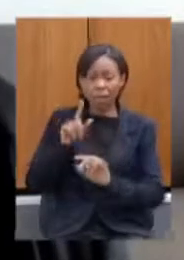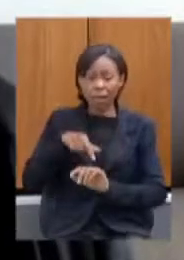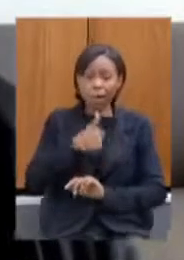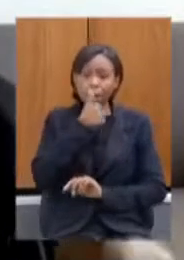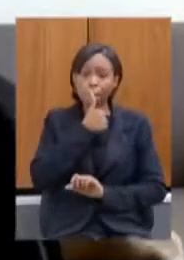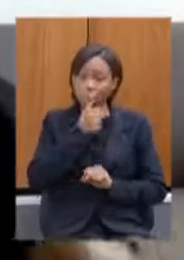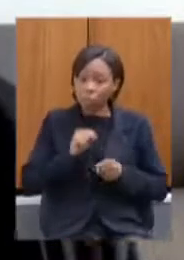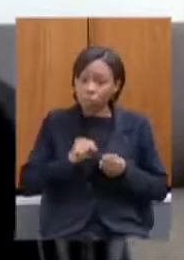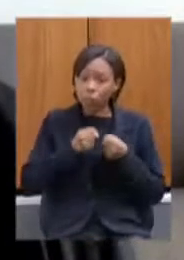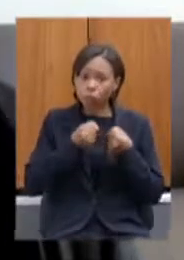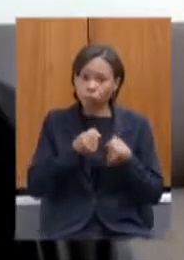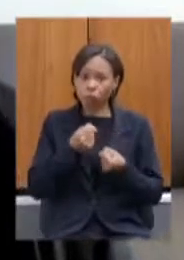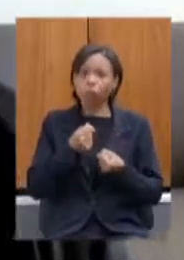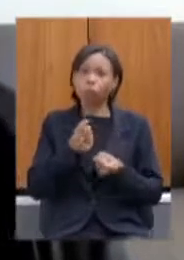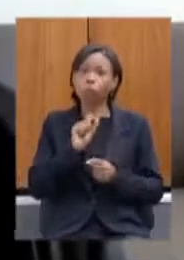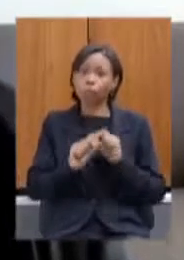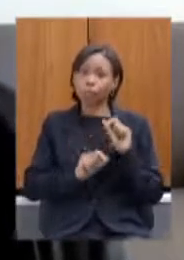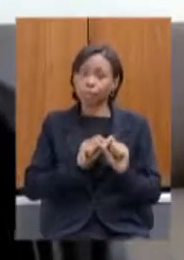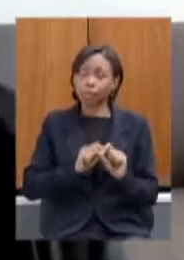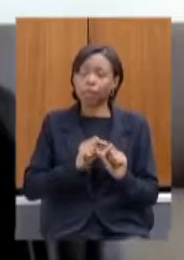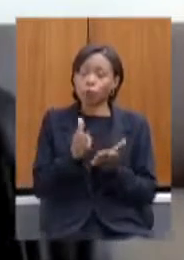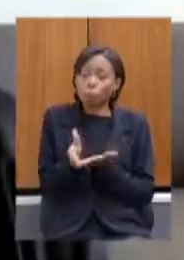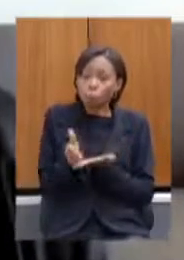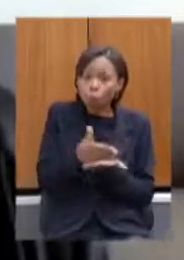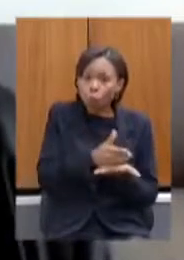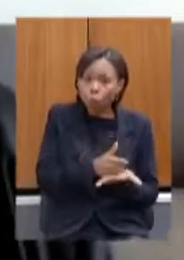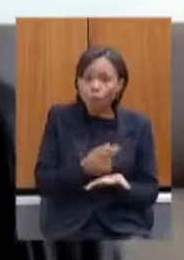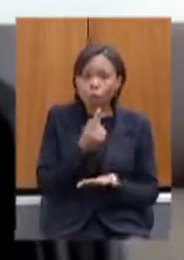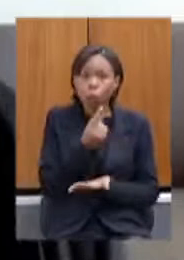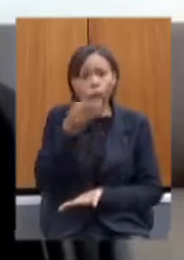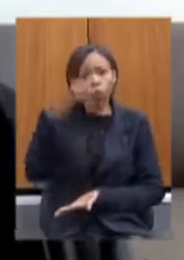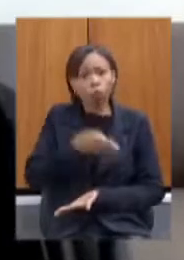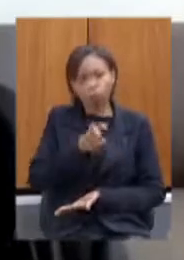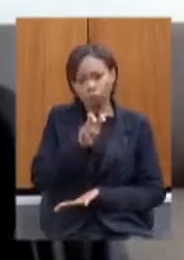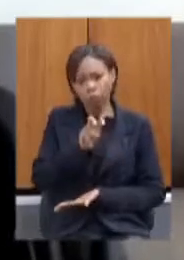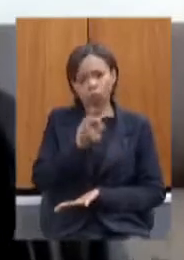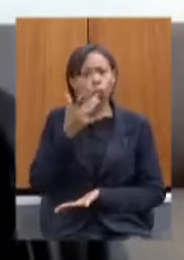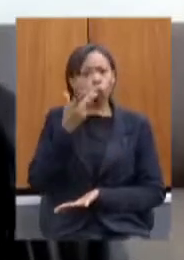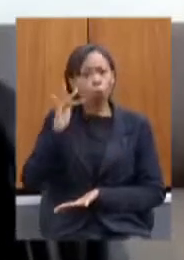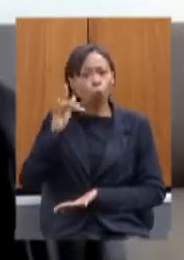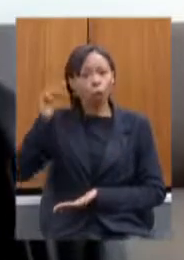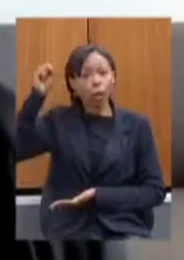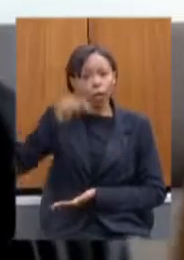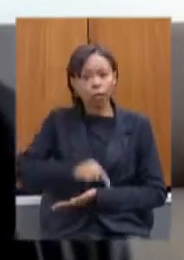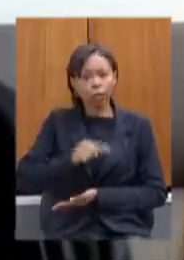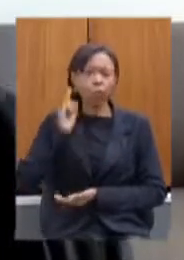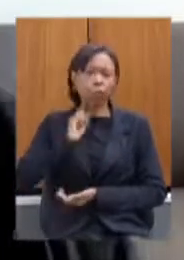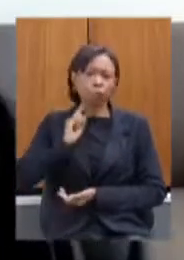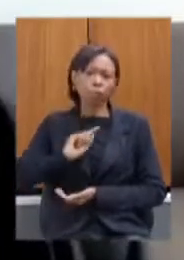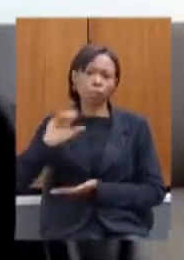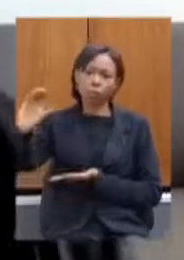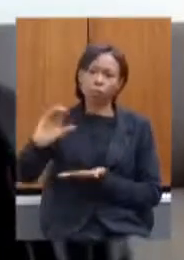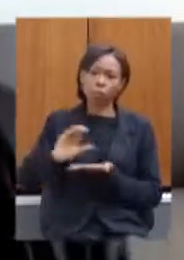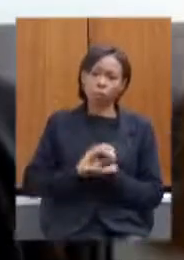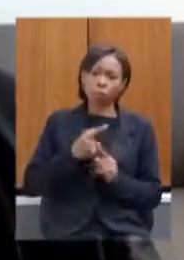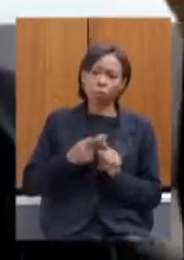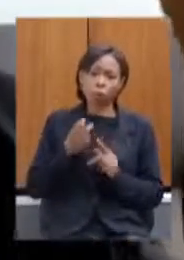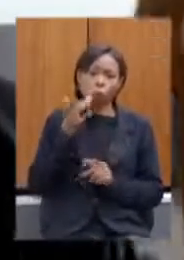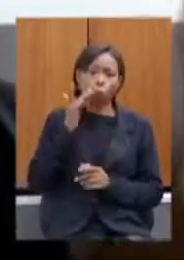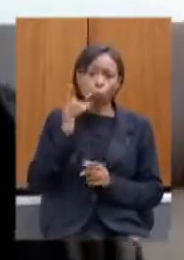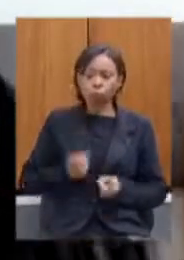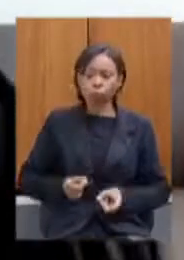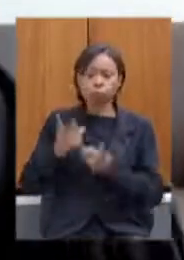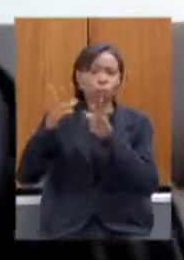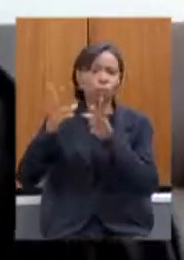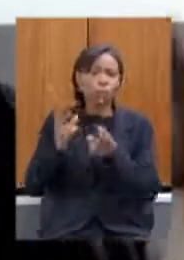cobrar o quinto do ouro o positivo quinto do ouro para ficar aqui em Minas porque o ouro está saindo sem pagar nada e é mais